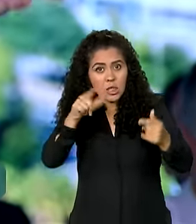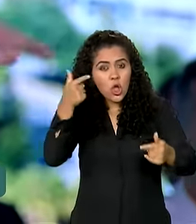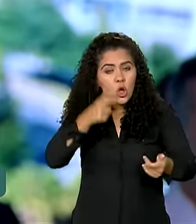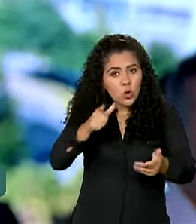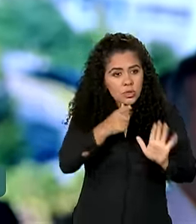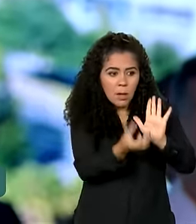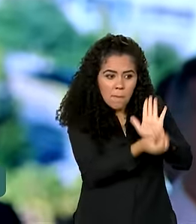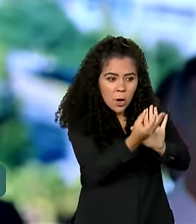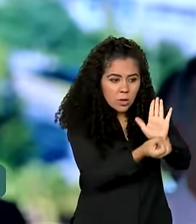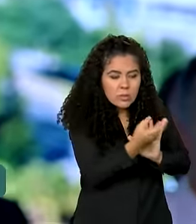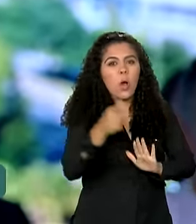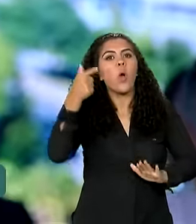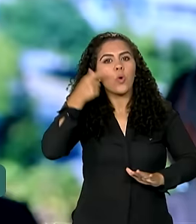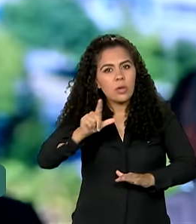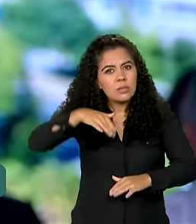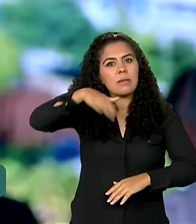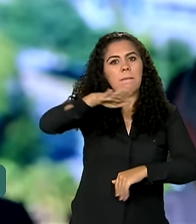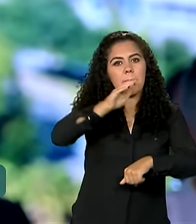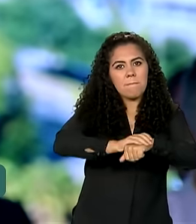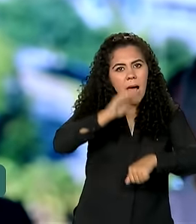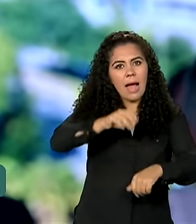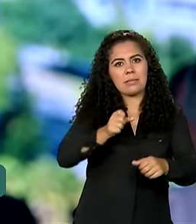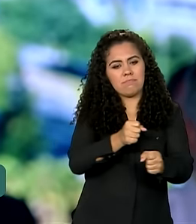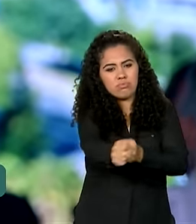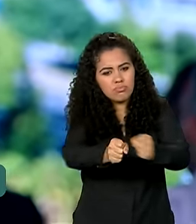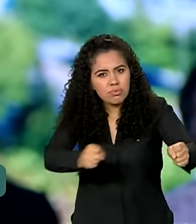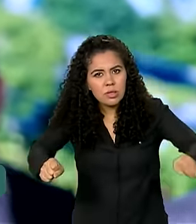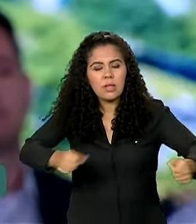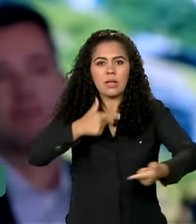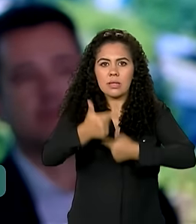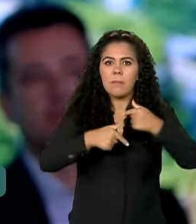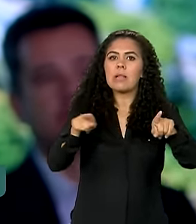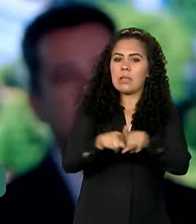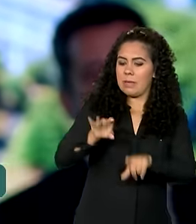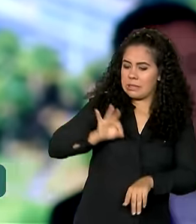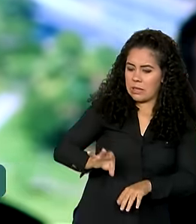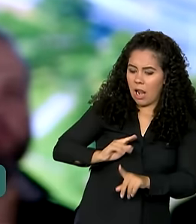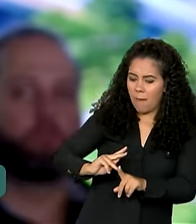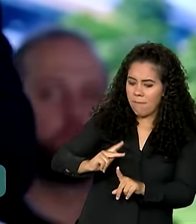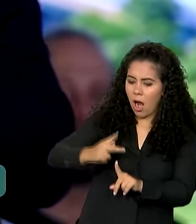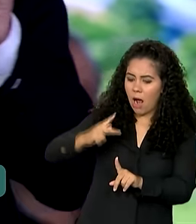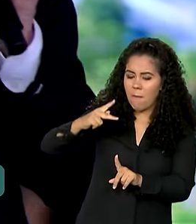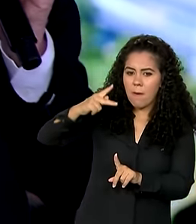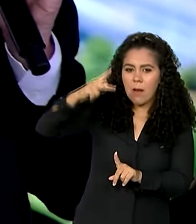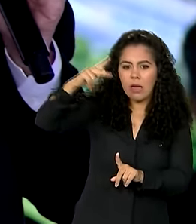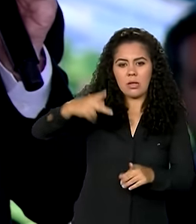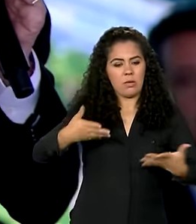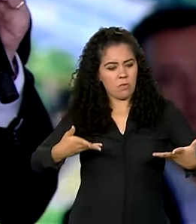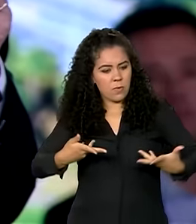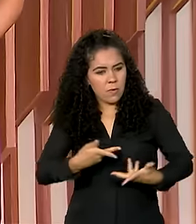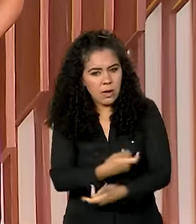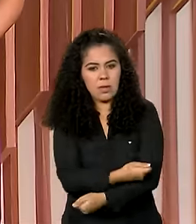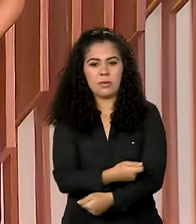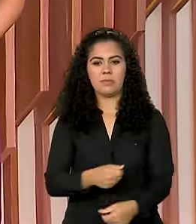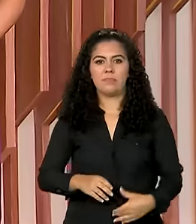mais emprego a gente vai gerar, mais salário a gente vai ter e salário com mais qualidade.